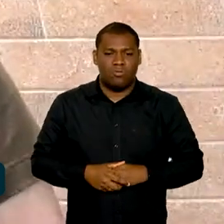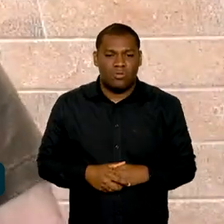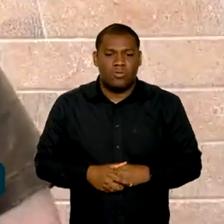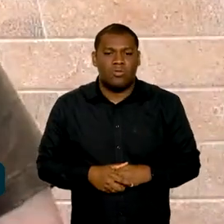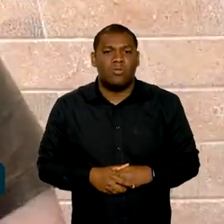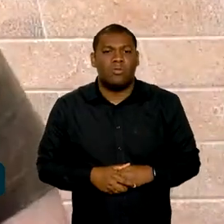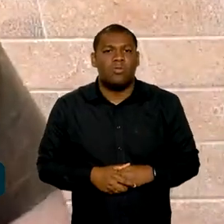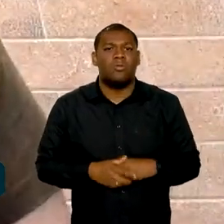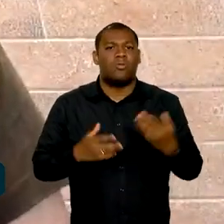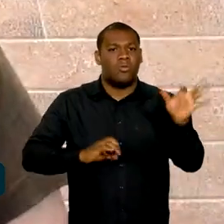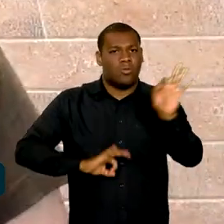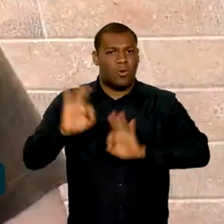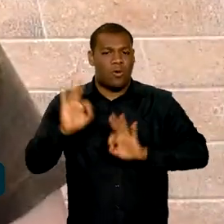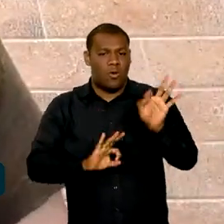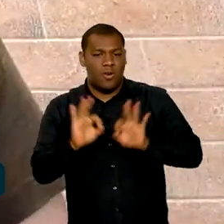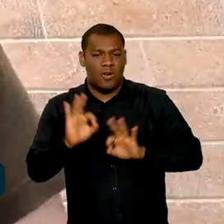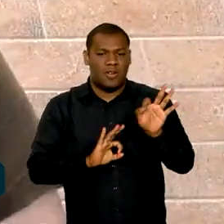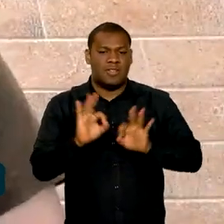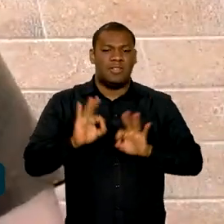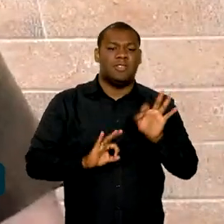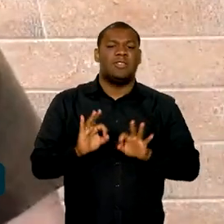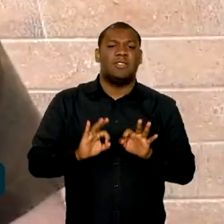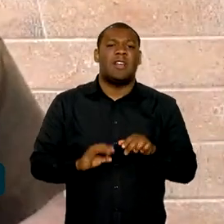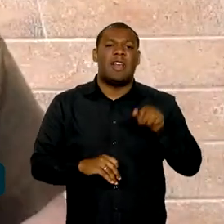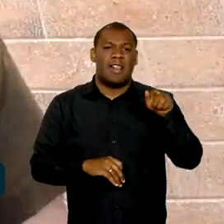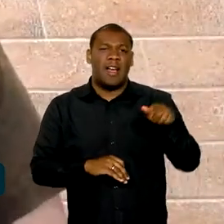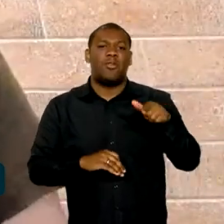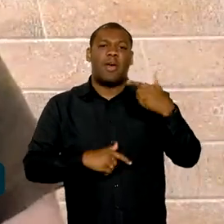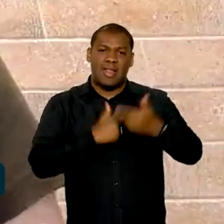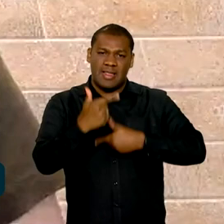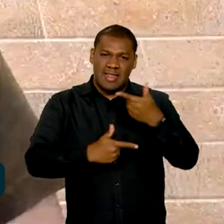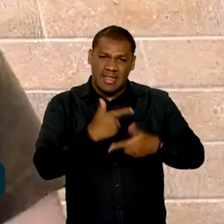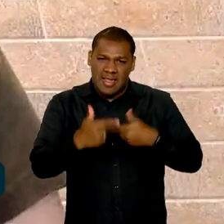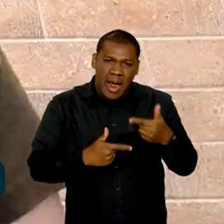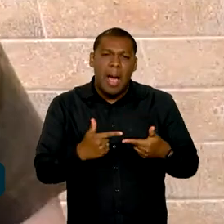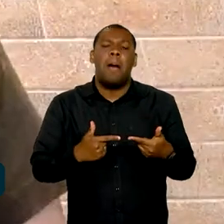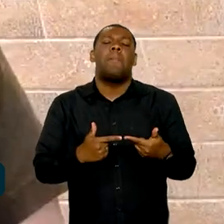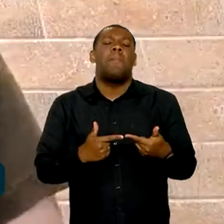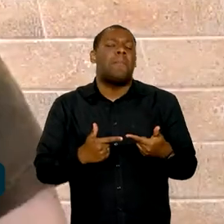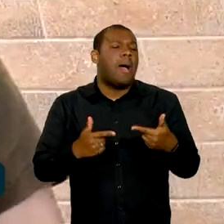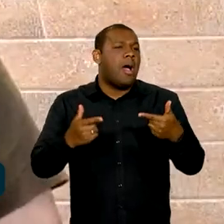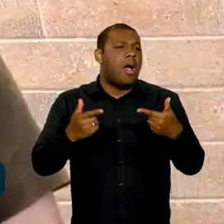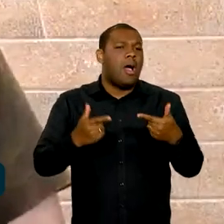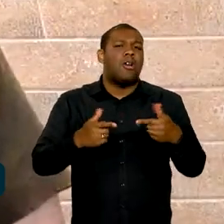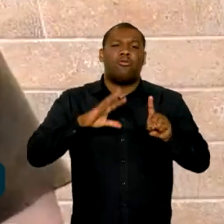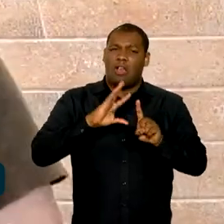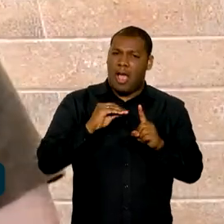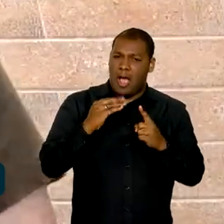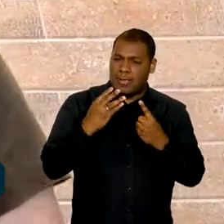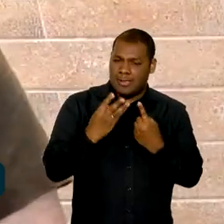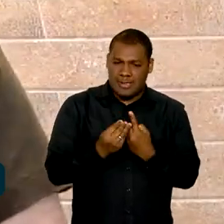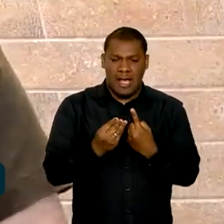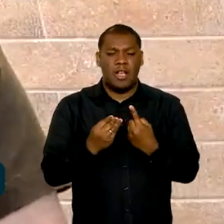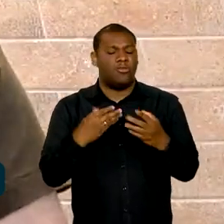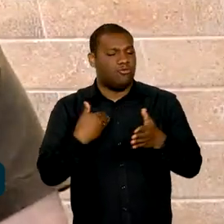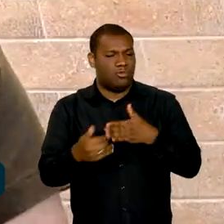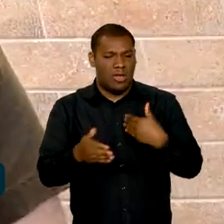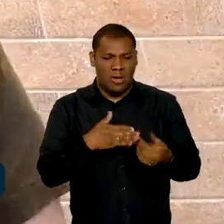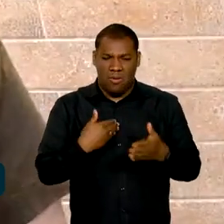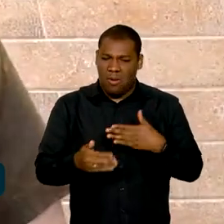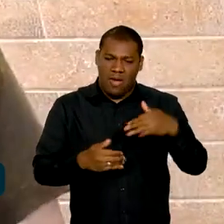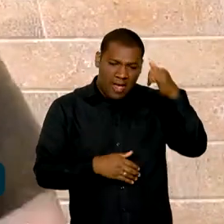construir um ambiente saudável, um ambiente livre de qualquer tipo de